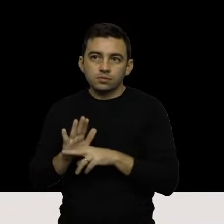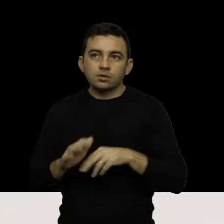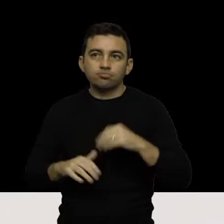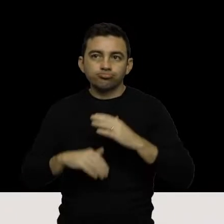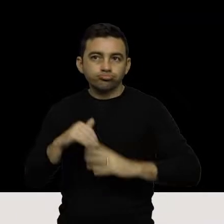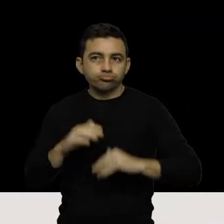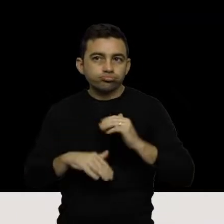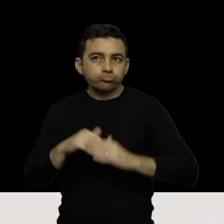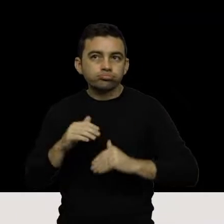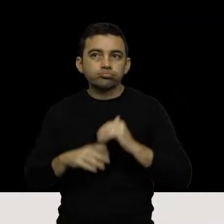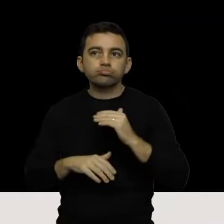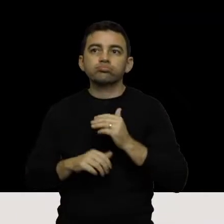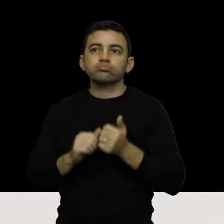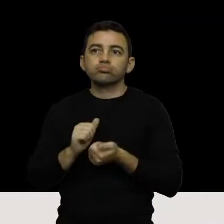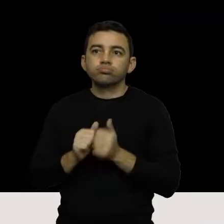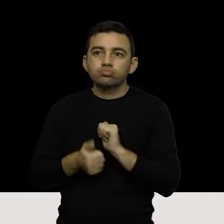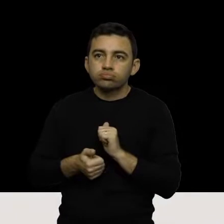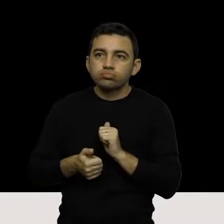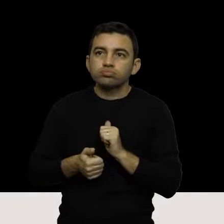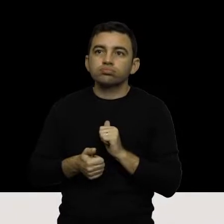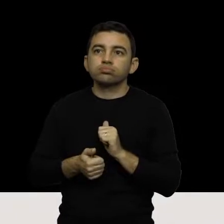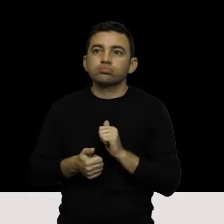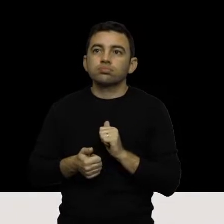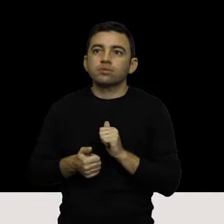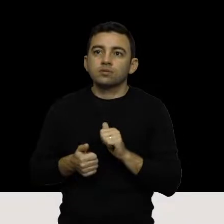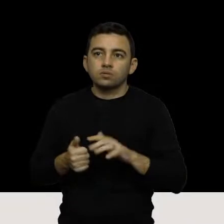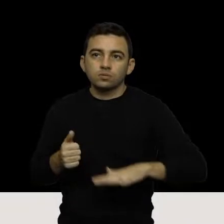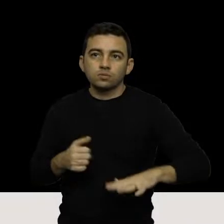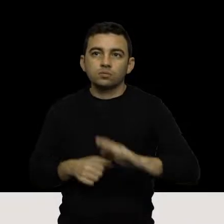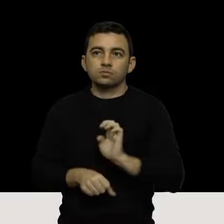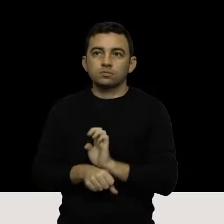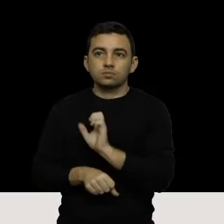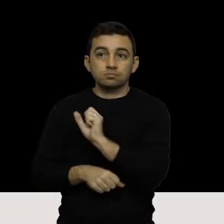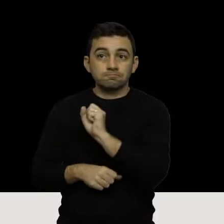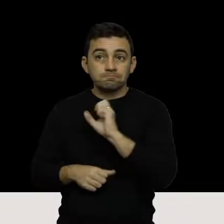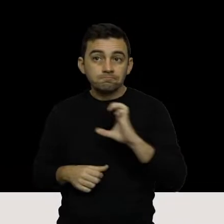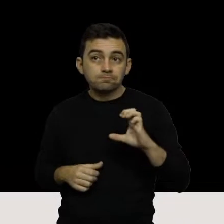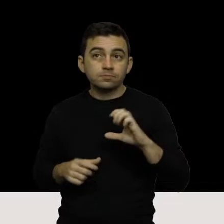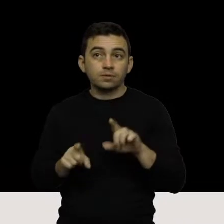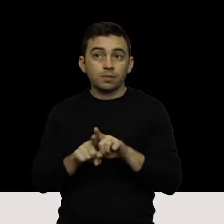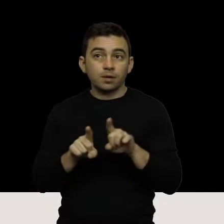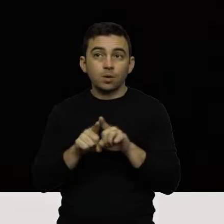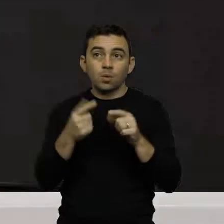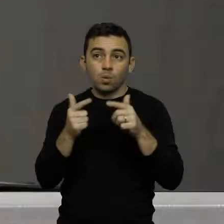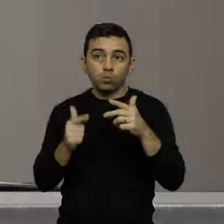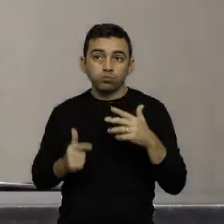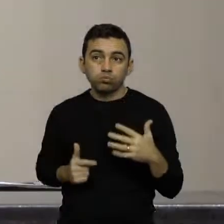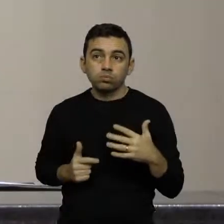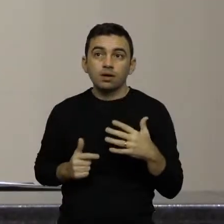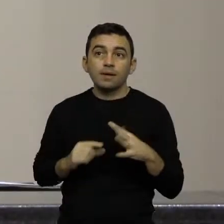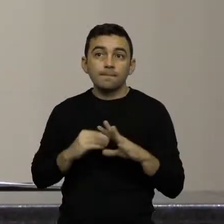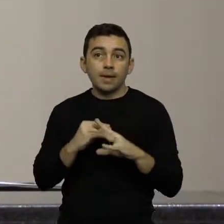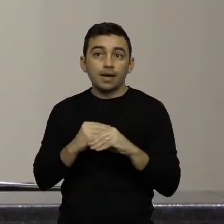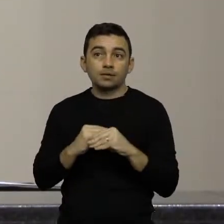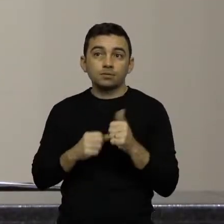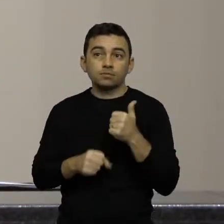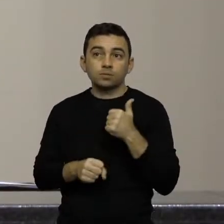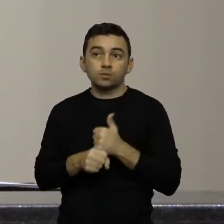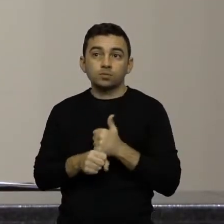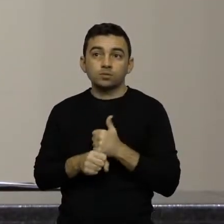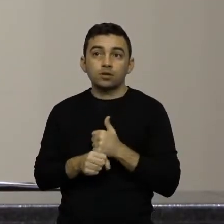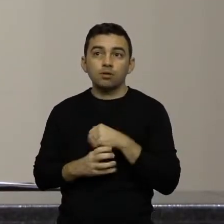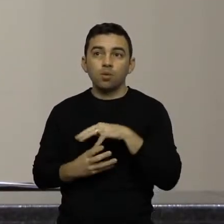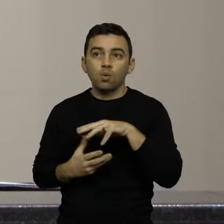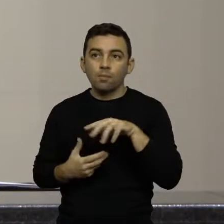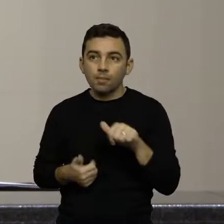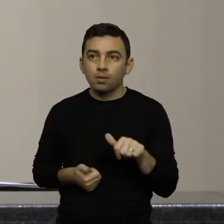eletrônica no âmbito do Estado de Santa Catarina e adota outras providências. Emenda substitutiva global